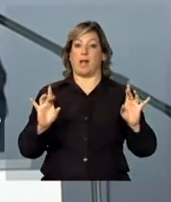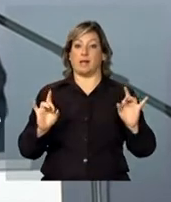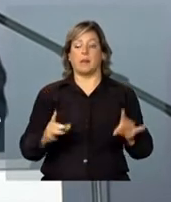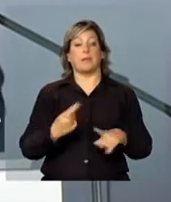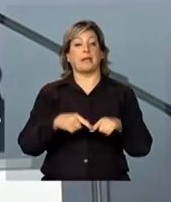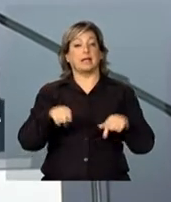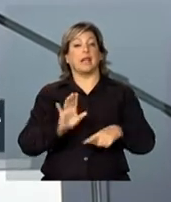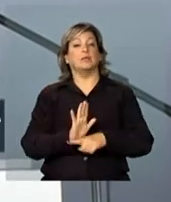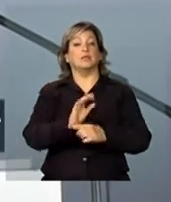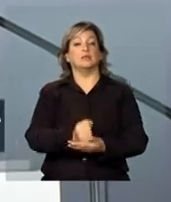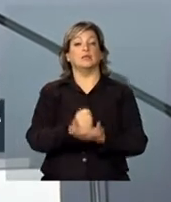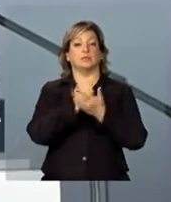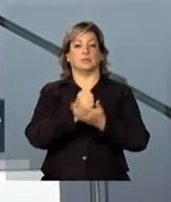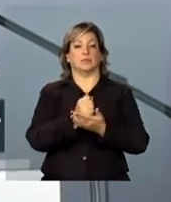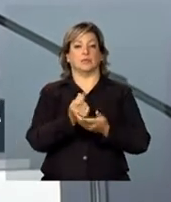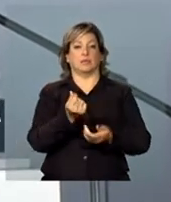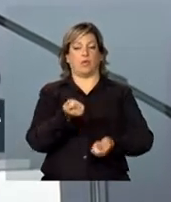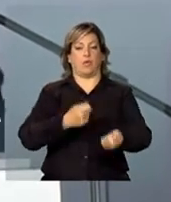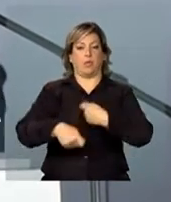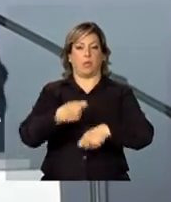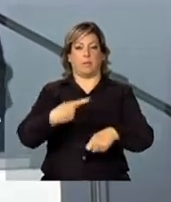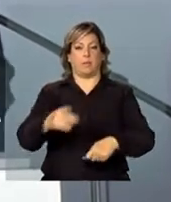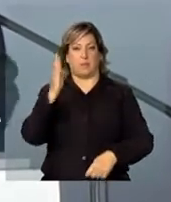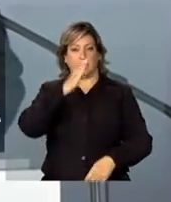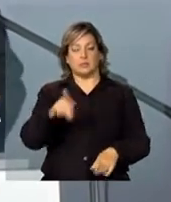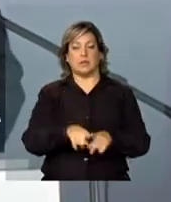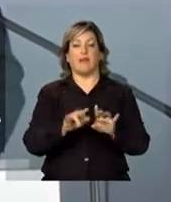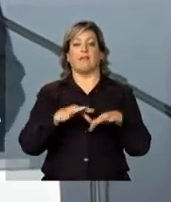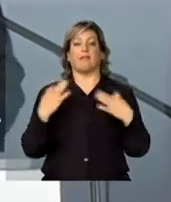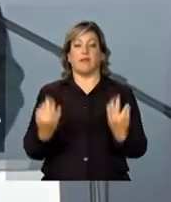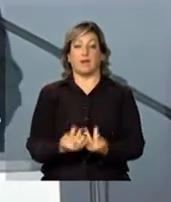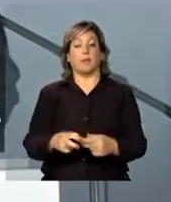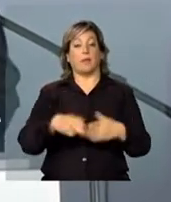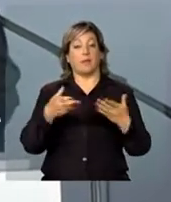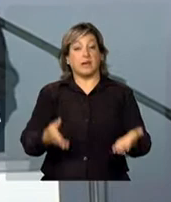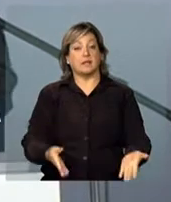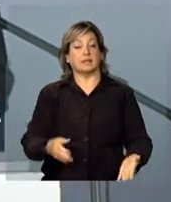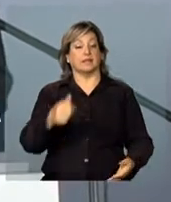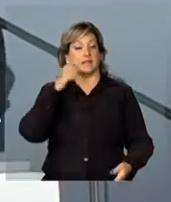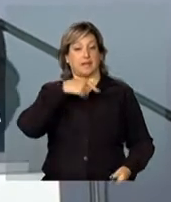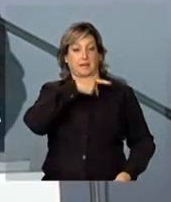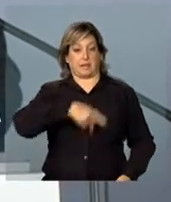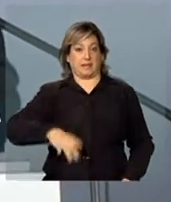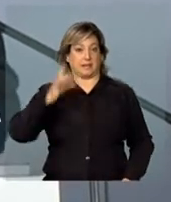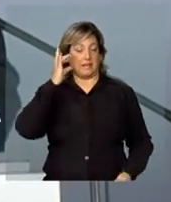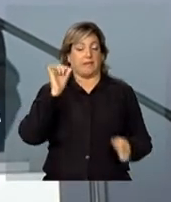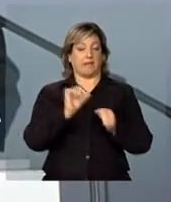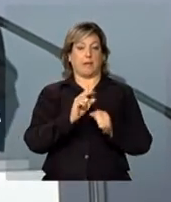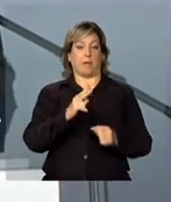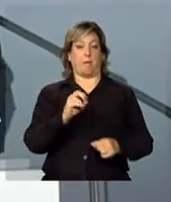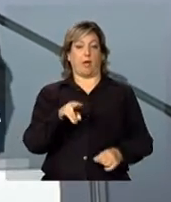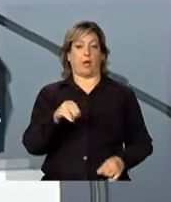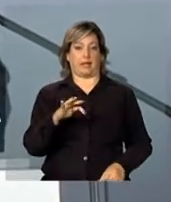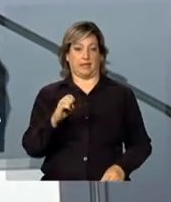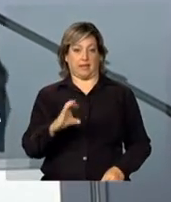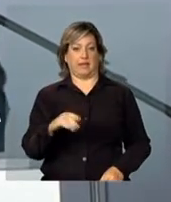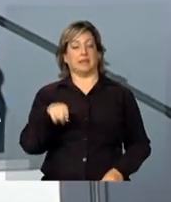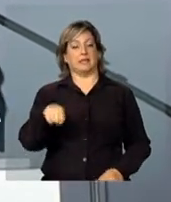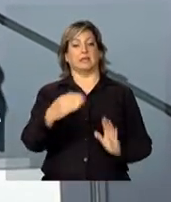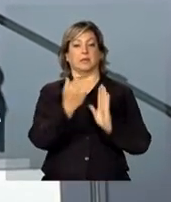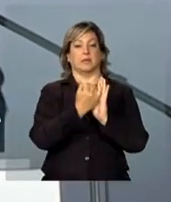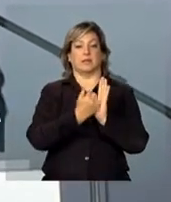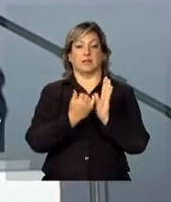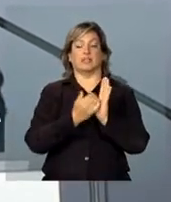porque isso vai ajudar a economia do Brasil e as famílias. Por isso, a presidenta Dilma fez um programa que é o Pronatec, que nós já